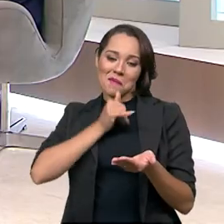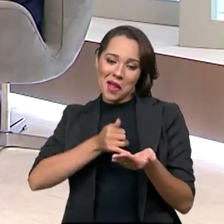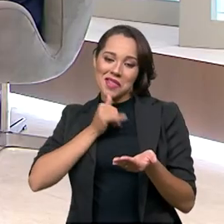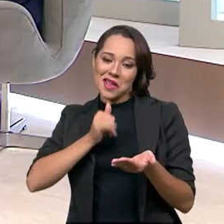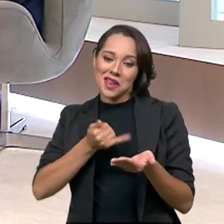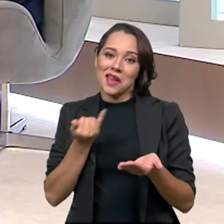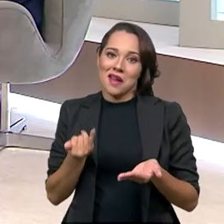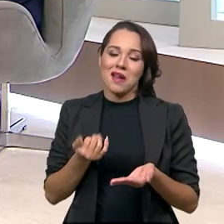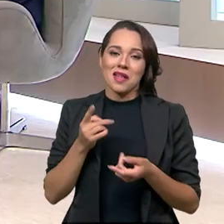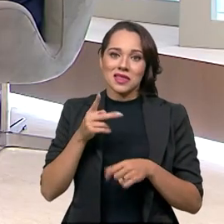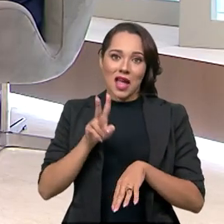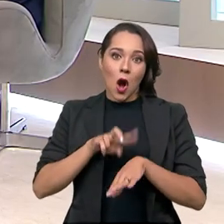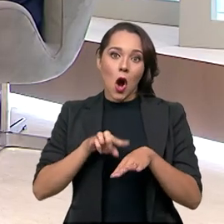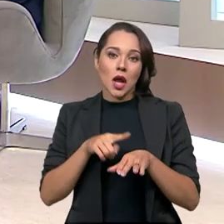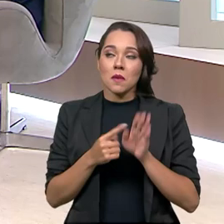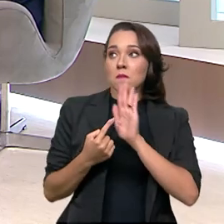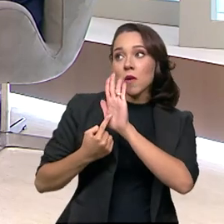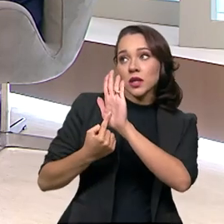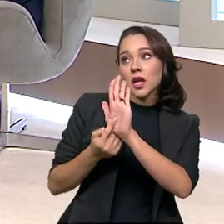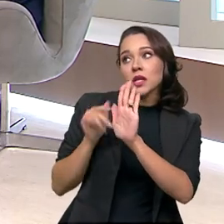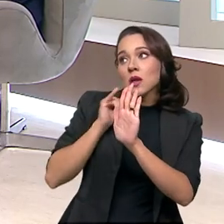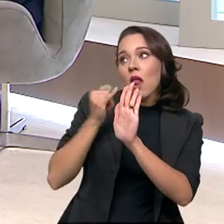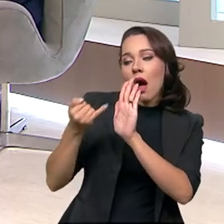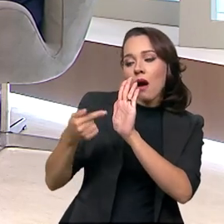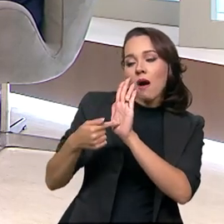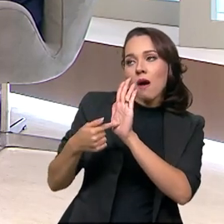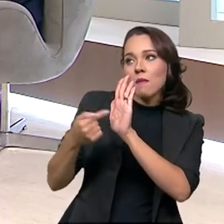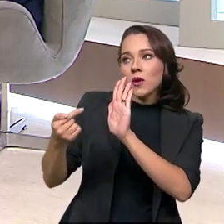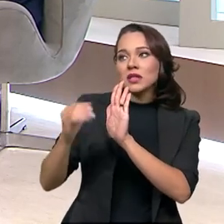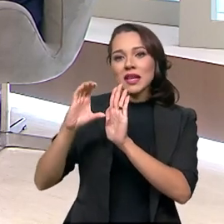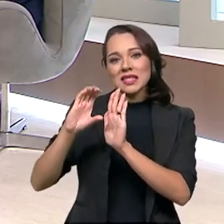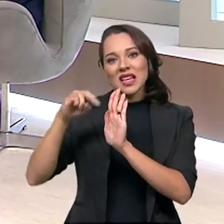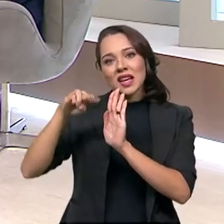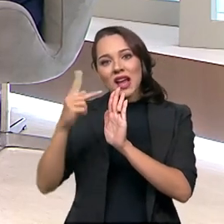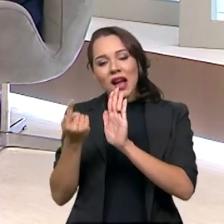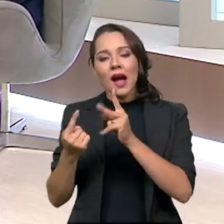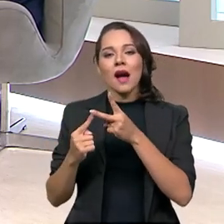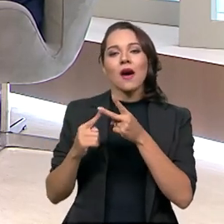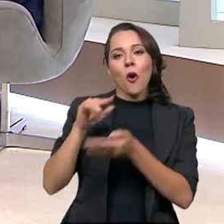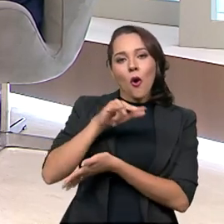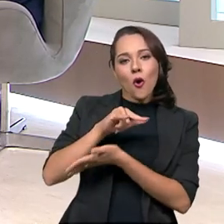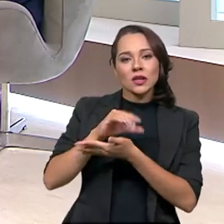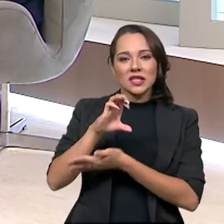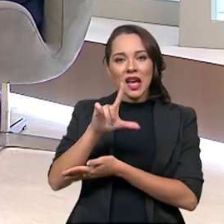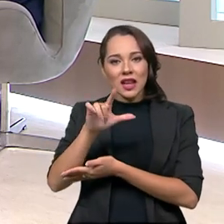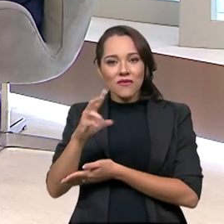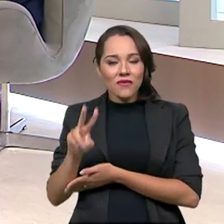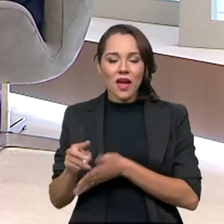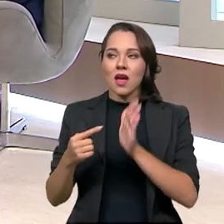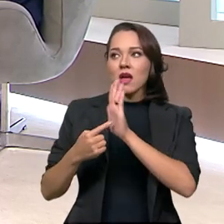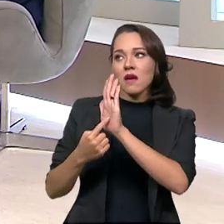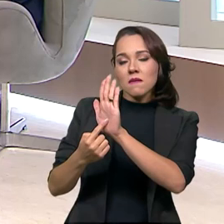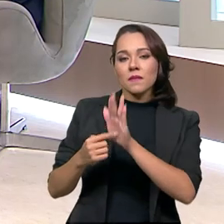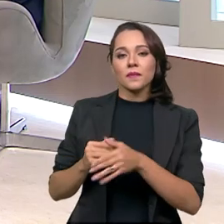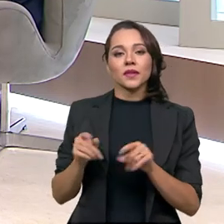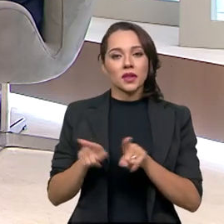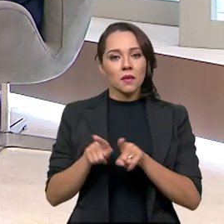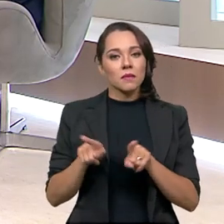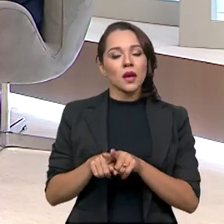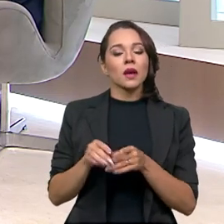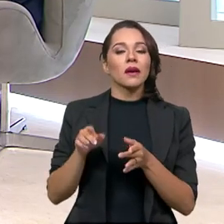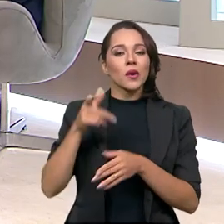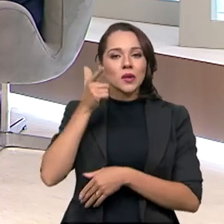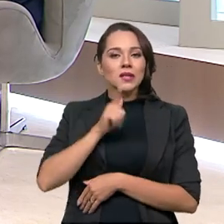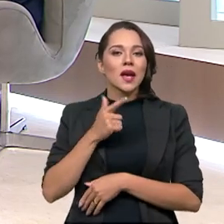ali para, no momento de uma fiscalização, ele apresentar a sua CNH, o documento do veículo. Ali na CDT, na carteira digital de